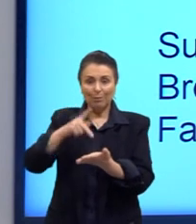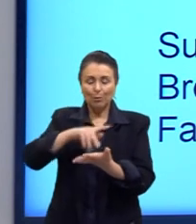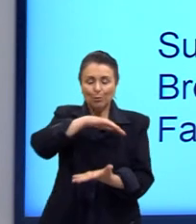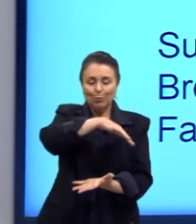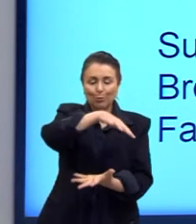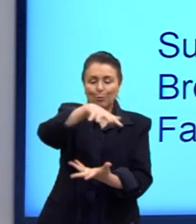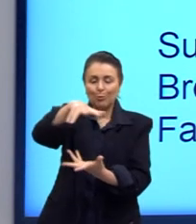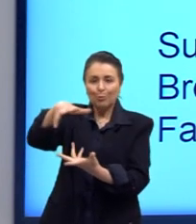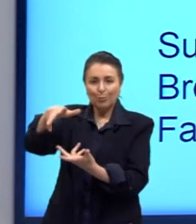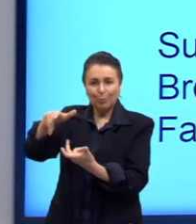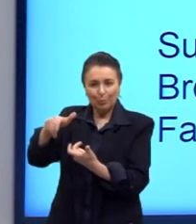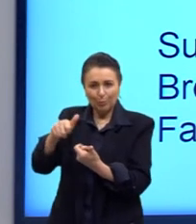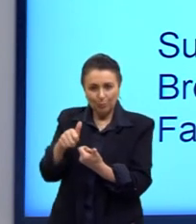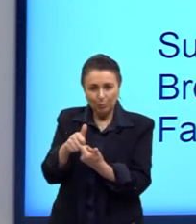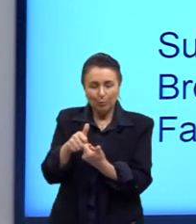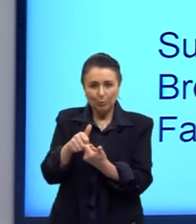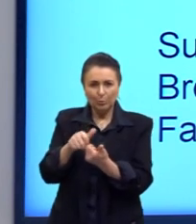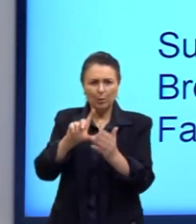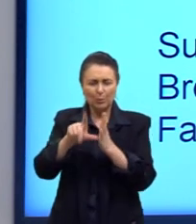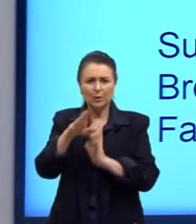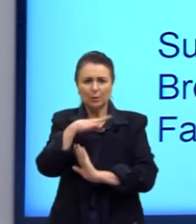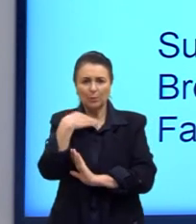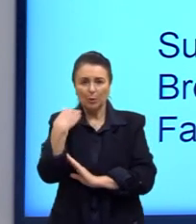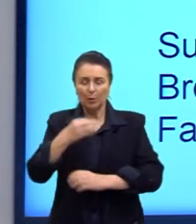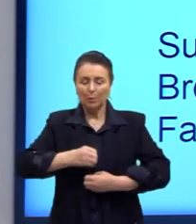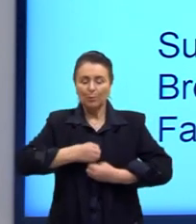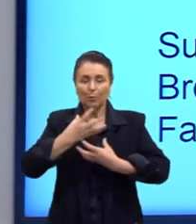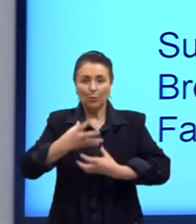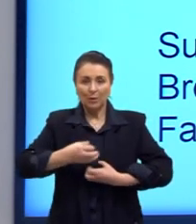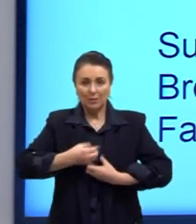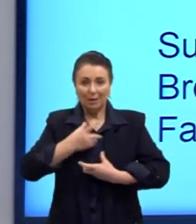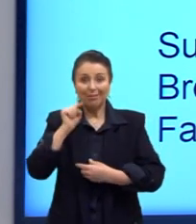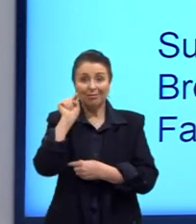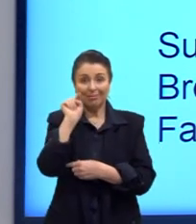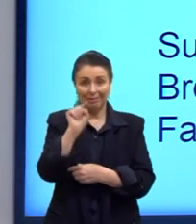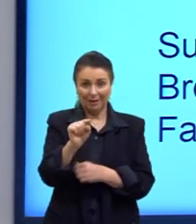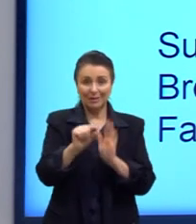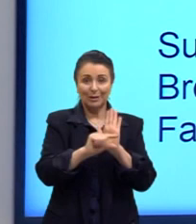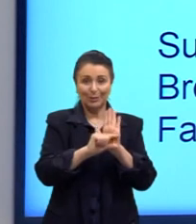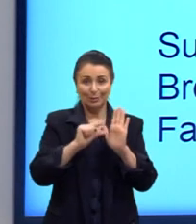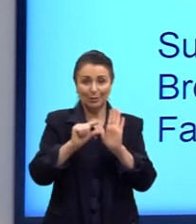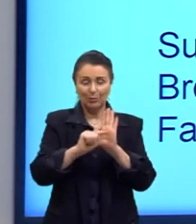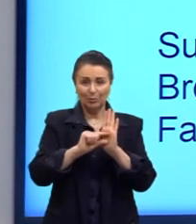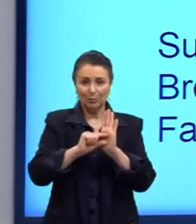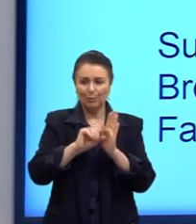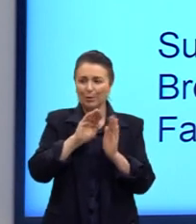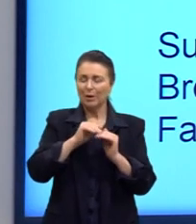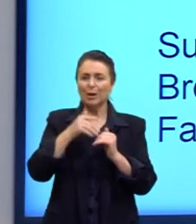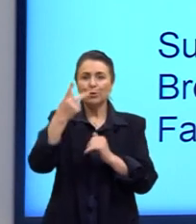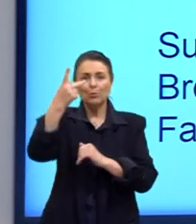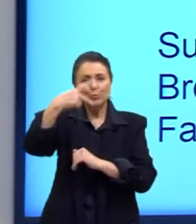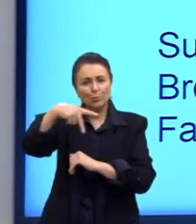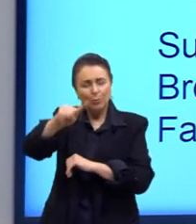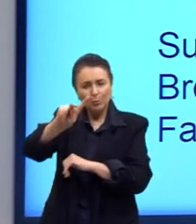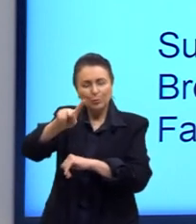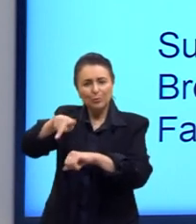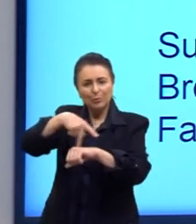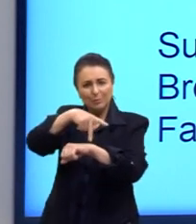mundialmente após a sua morte porque a poesia dele foi levada em consideração muitas vezes fora do Brasil. Foi mais,